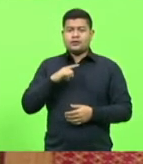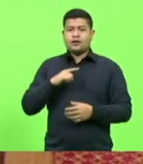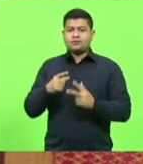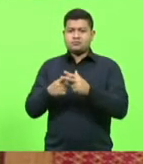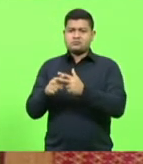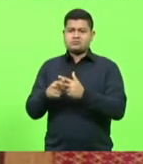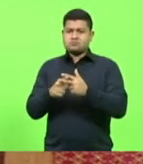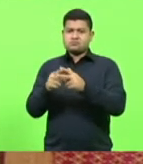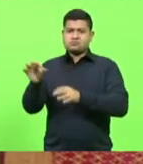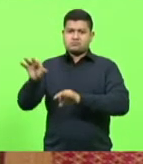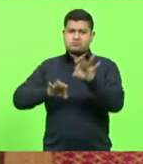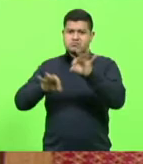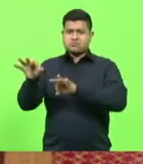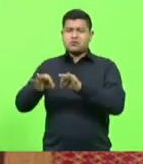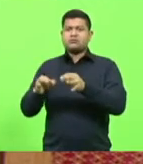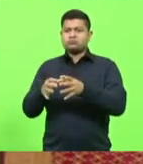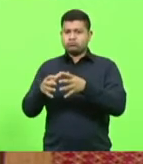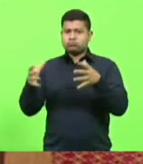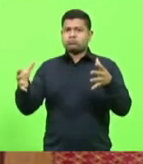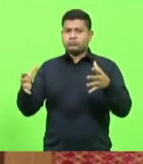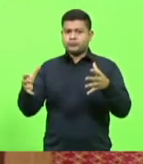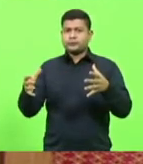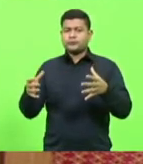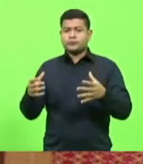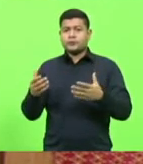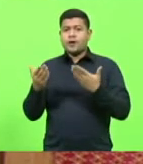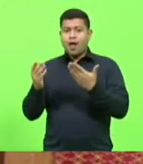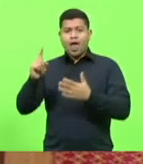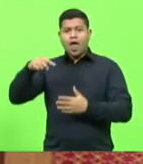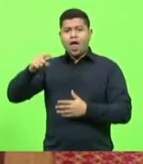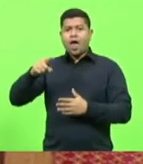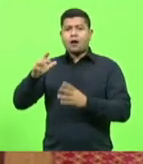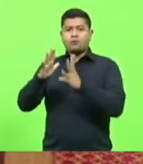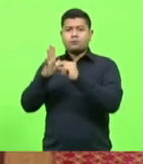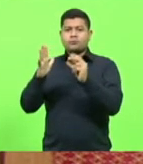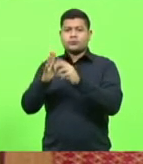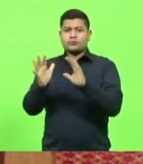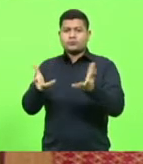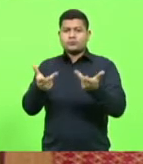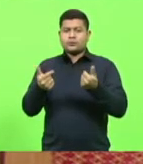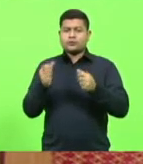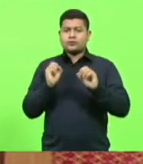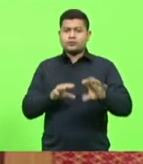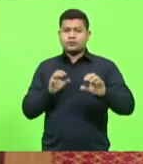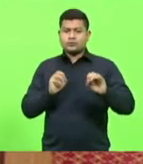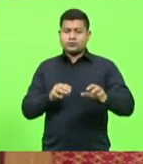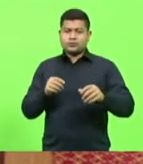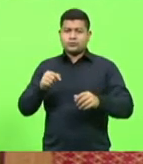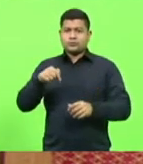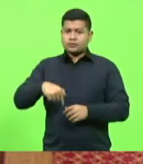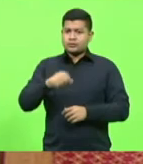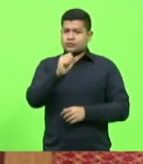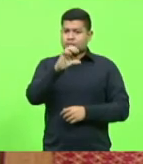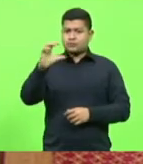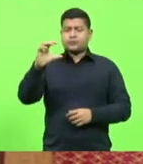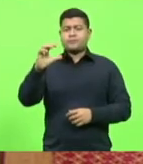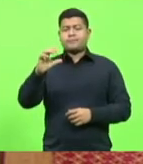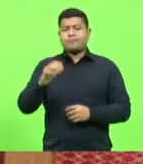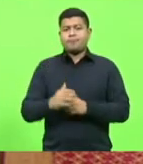muito grande. Um exemplo de qualidade de ensino em Santa Catarina. E